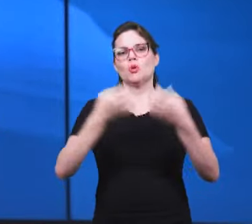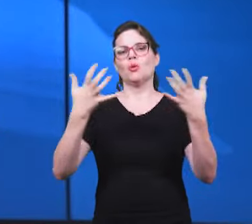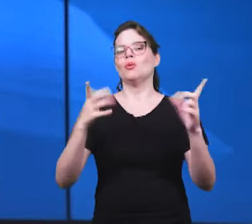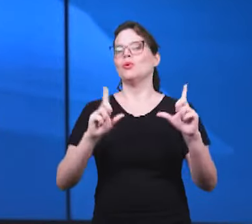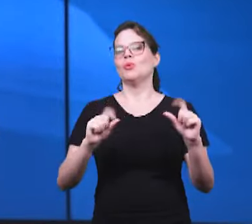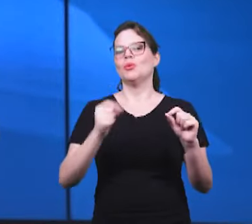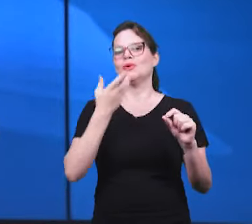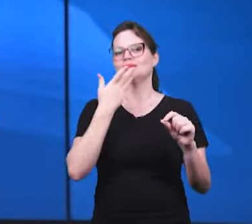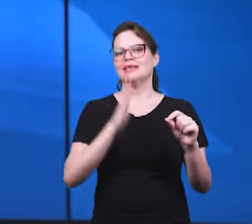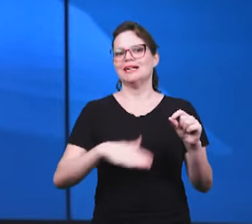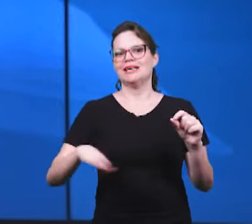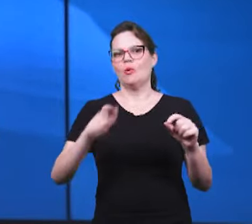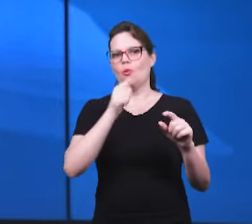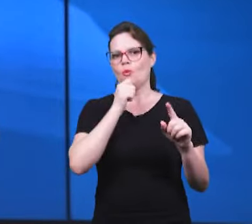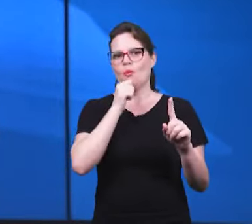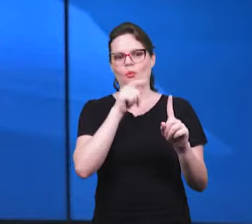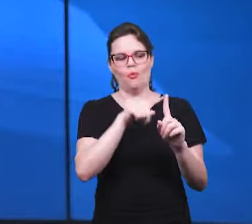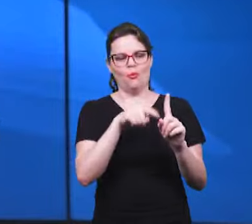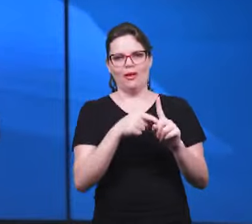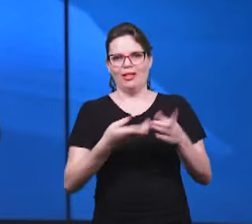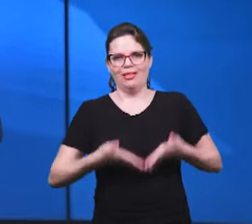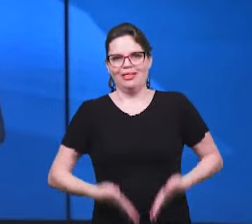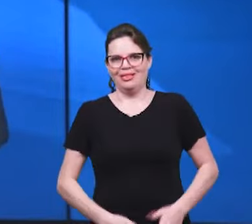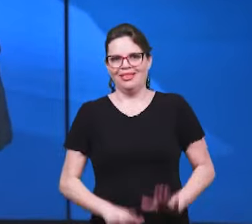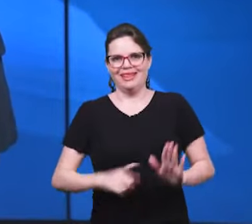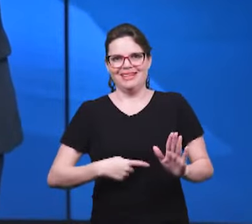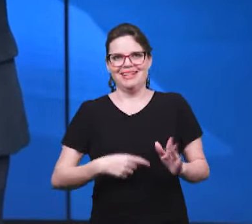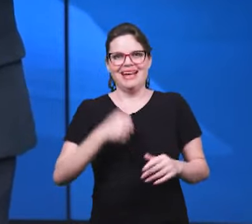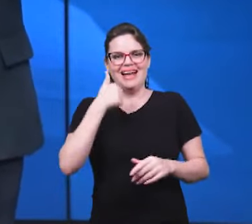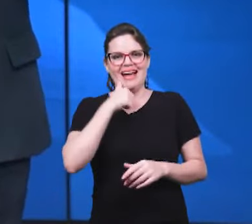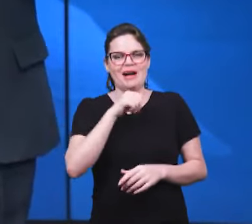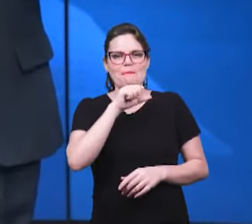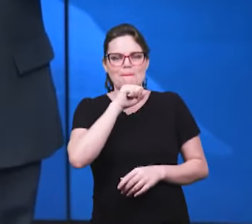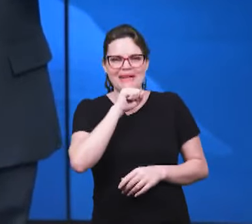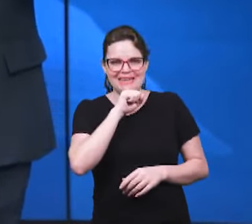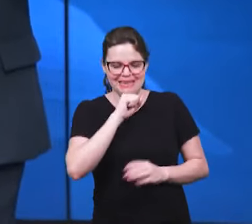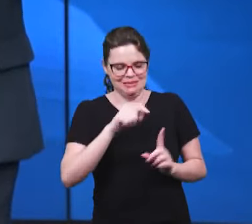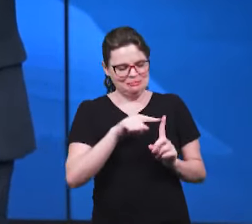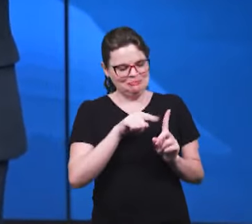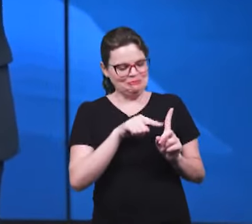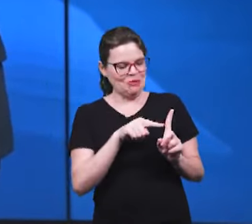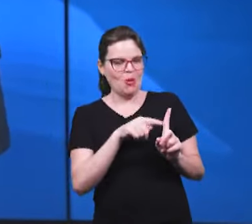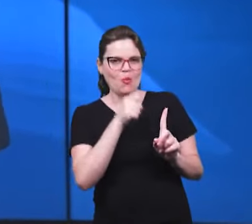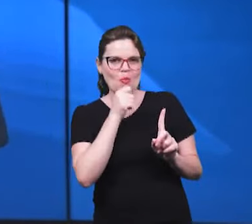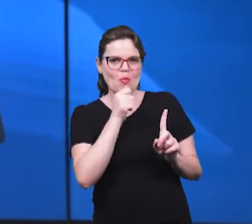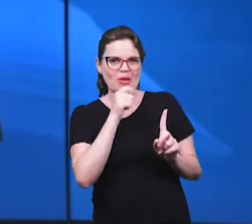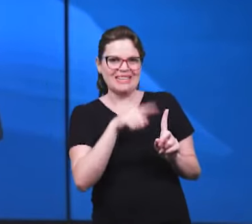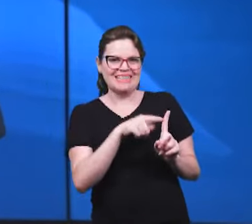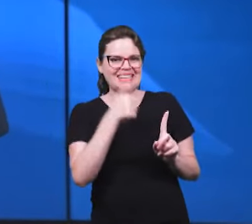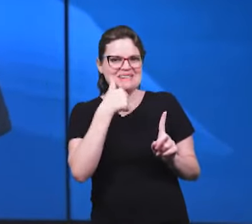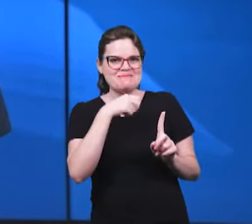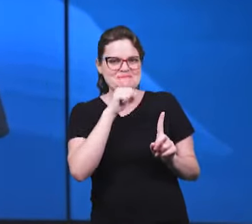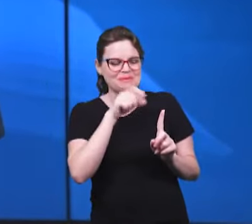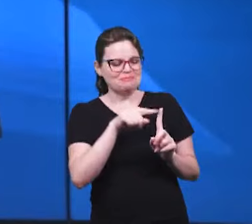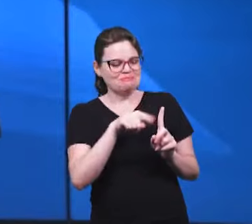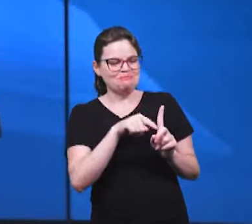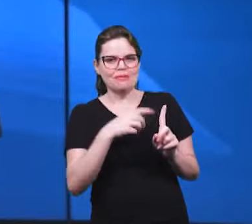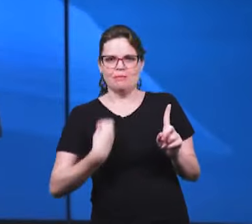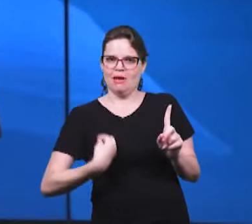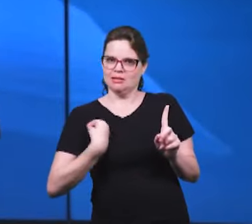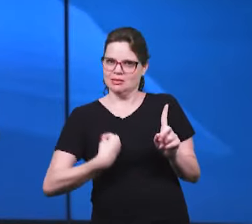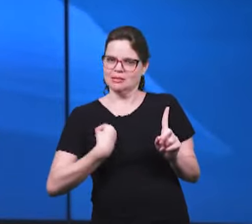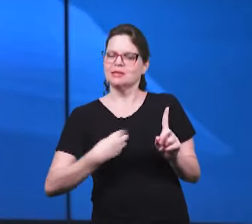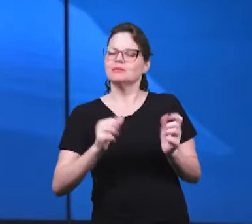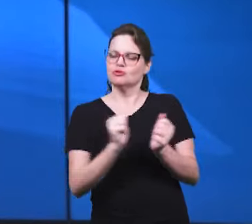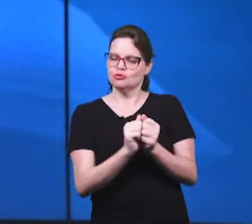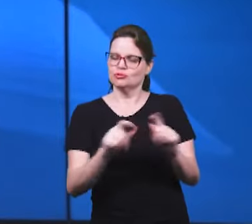uma criança que ainda não nasceu a mãe ali que é a nossa irmã Maitê Maitê da Silva ela é mãe gestante ela faz parte